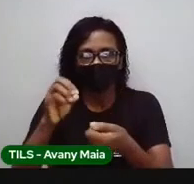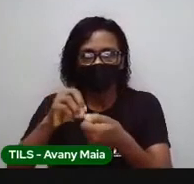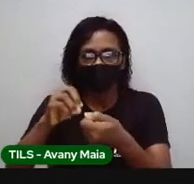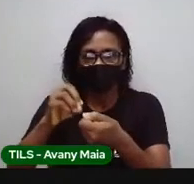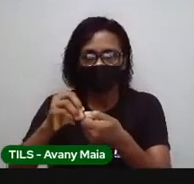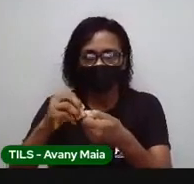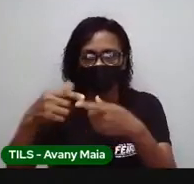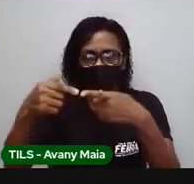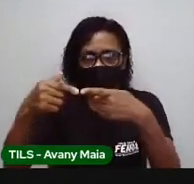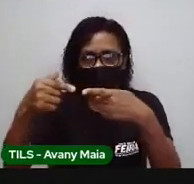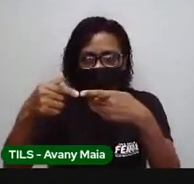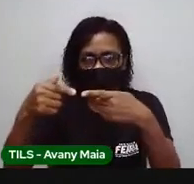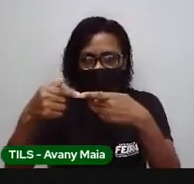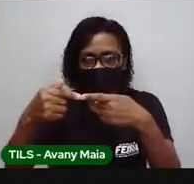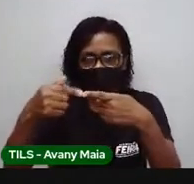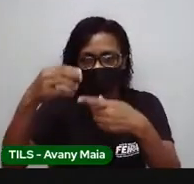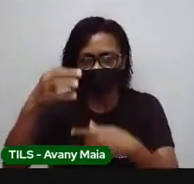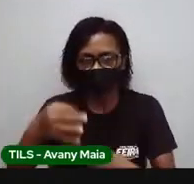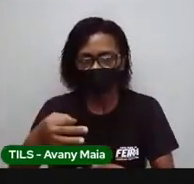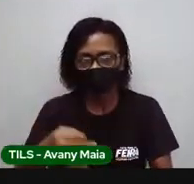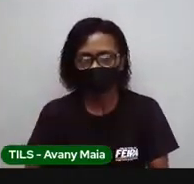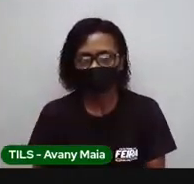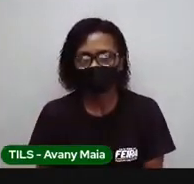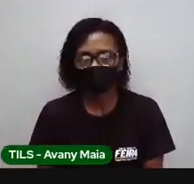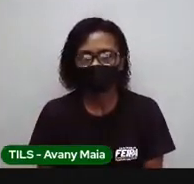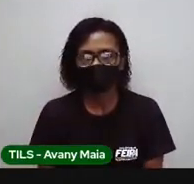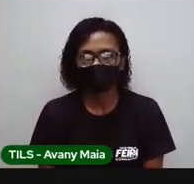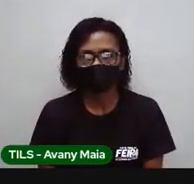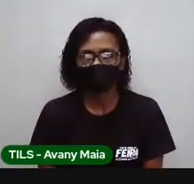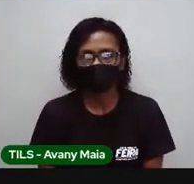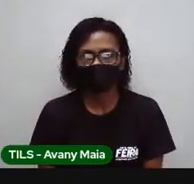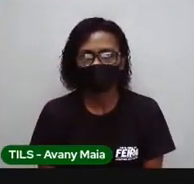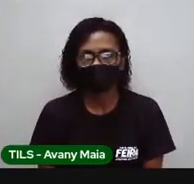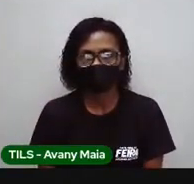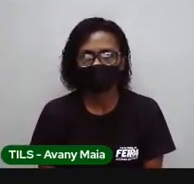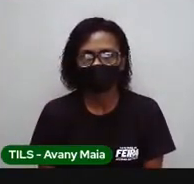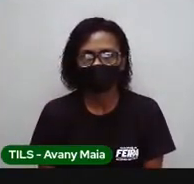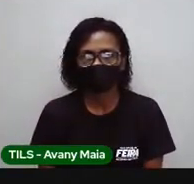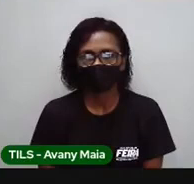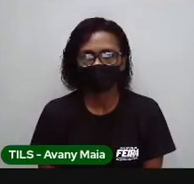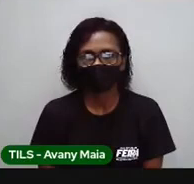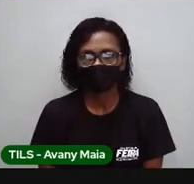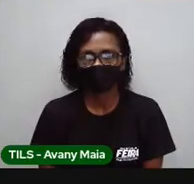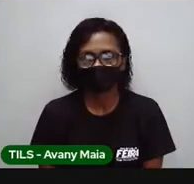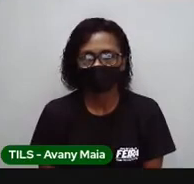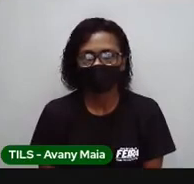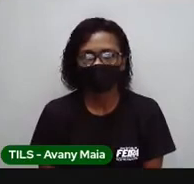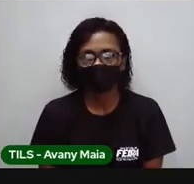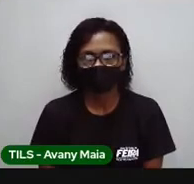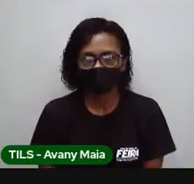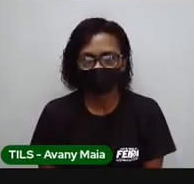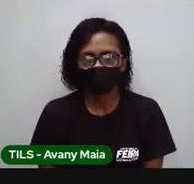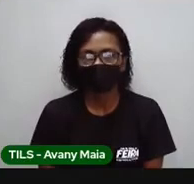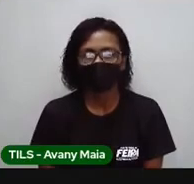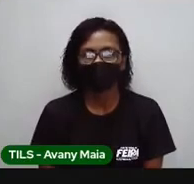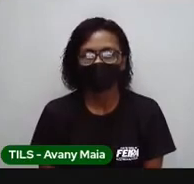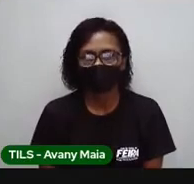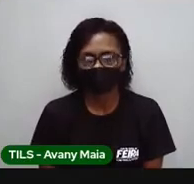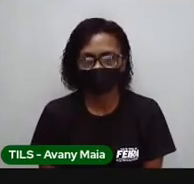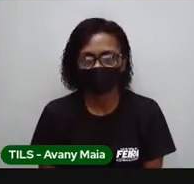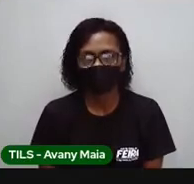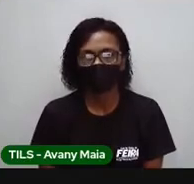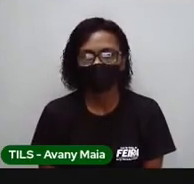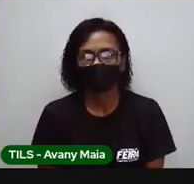exemplo, uma outra situação, para a gente conseguir, desculpa, para a gente conseguir captar